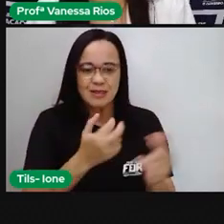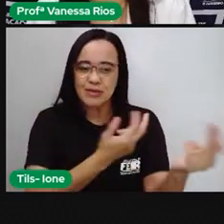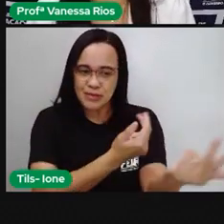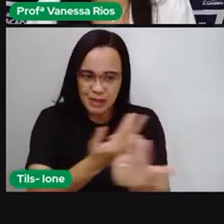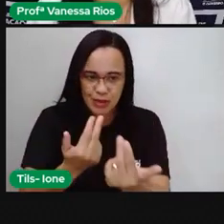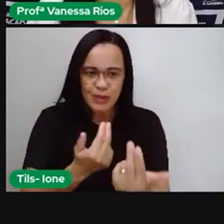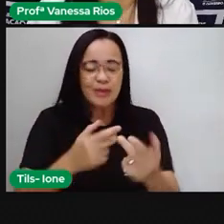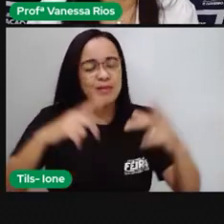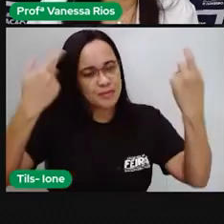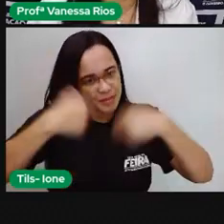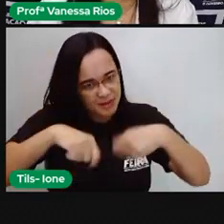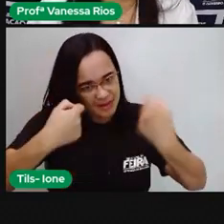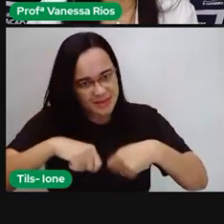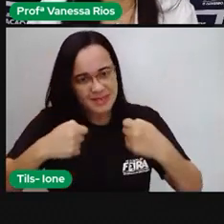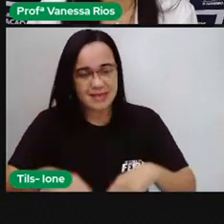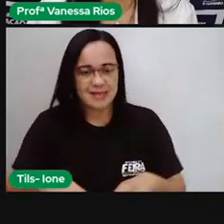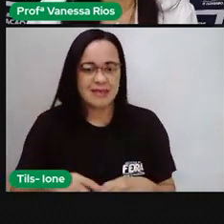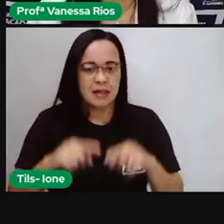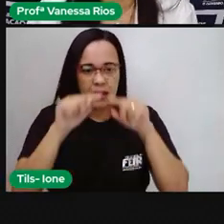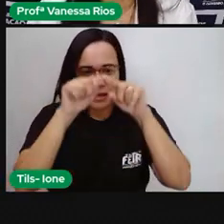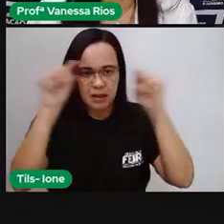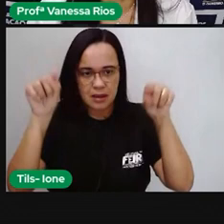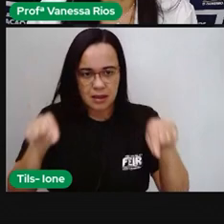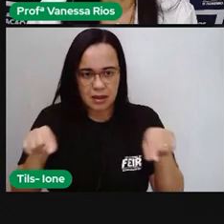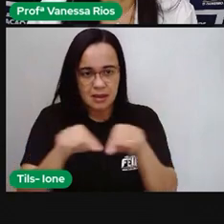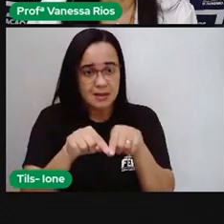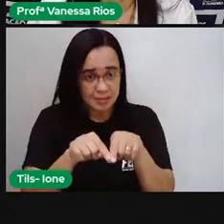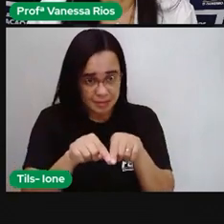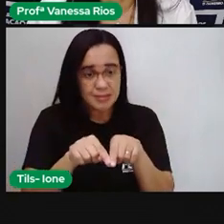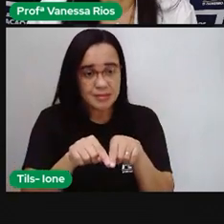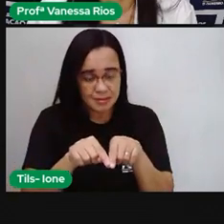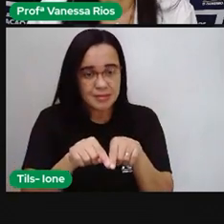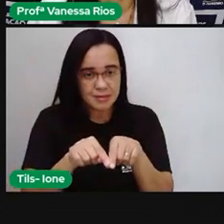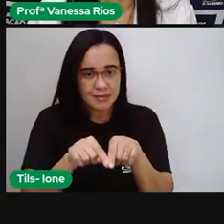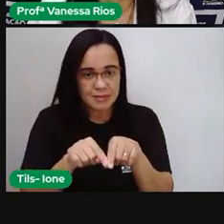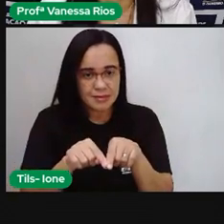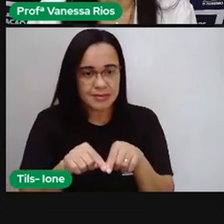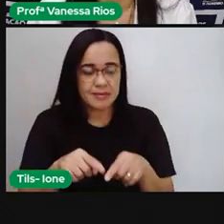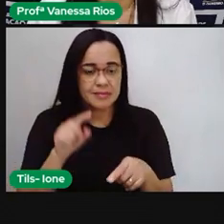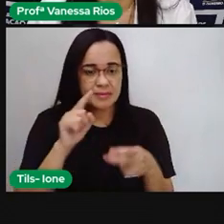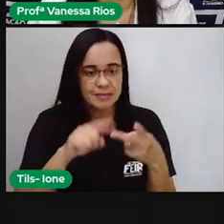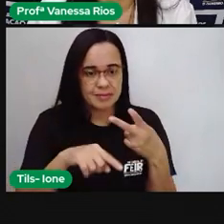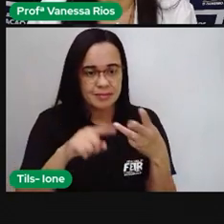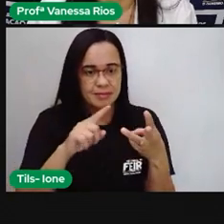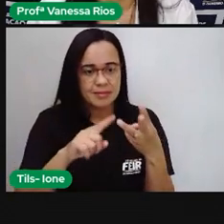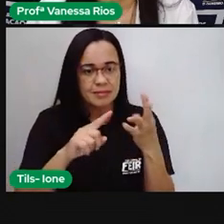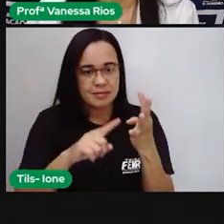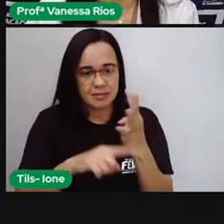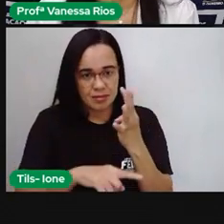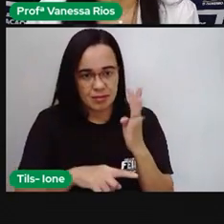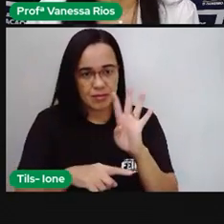Então, a gente observa aqui um quadrado com um, dois, três,